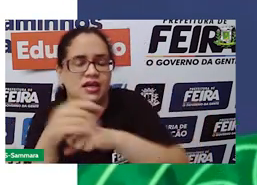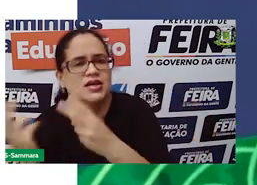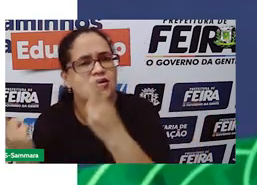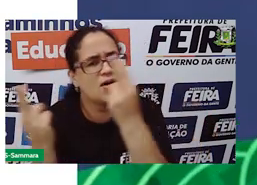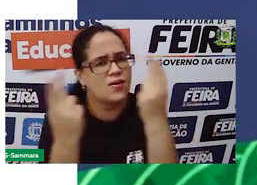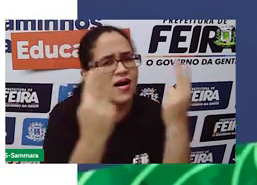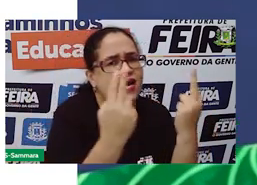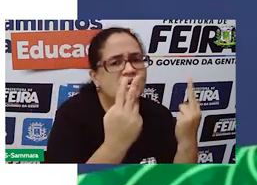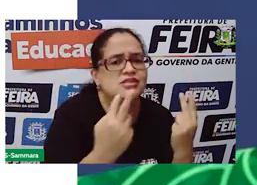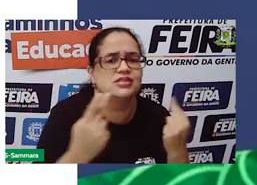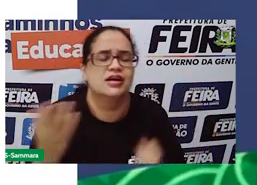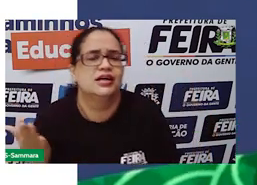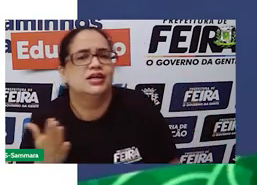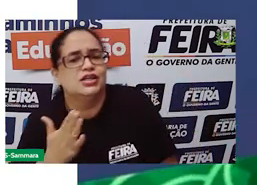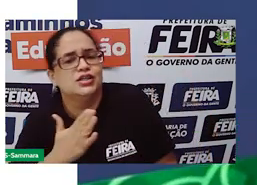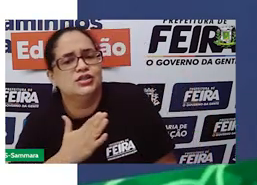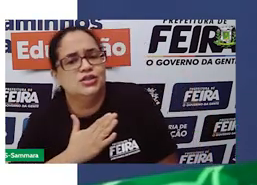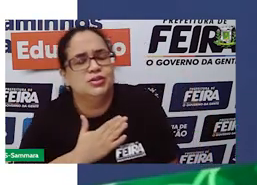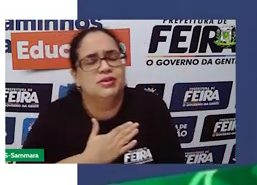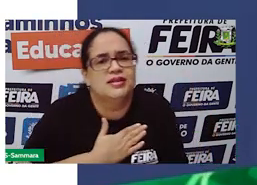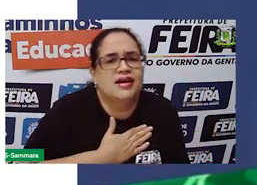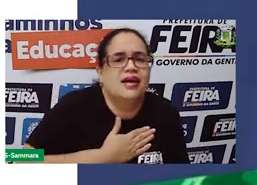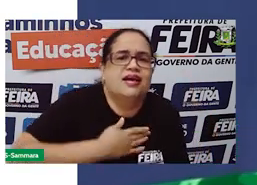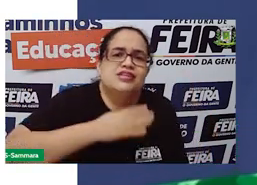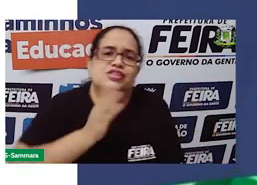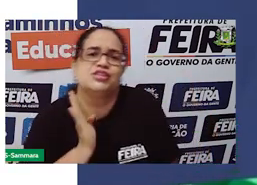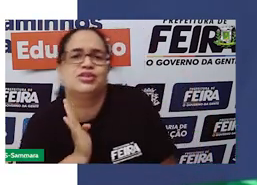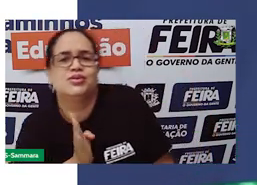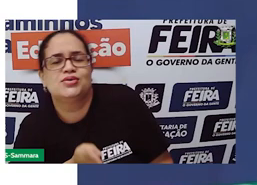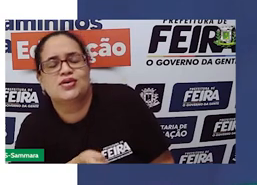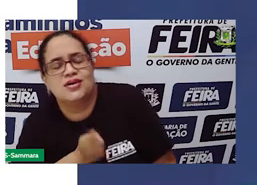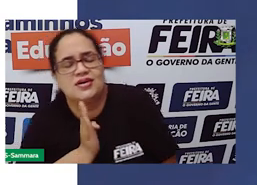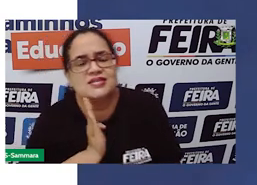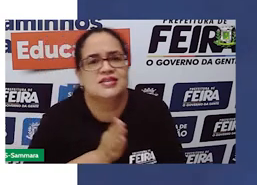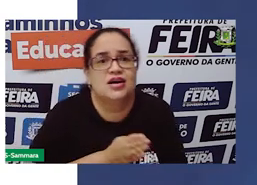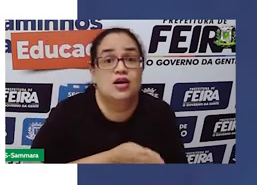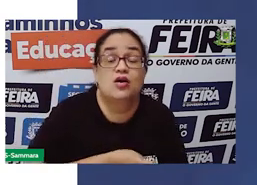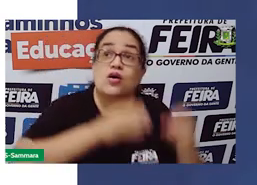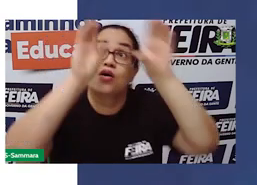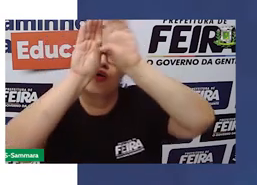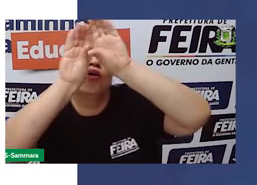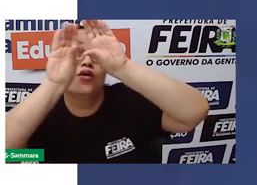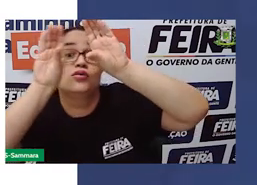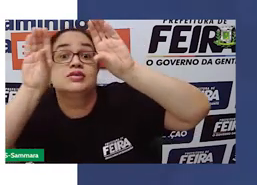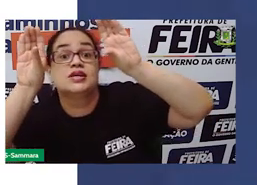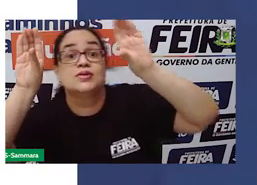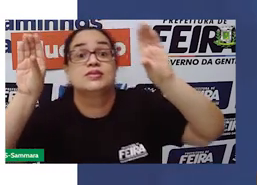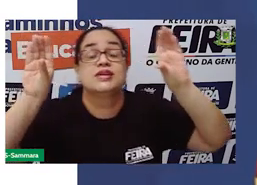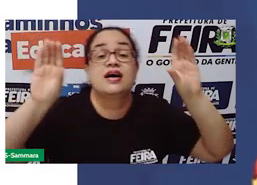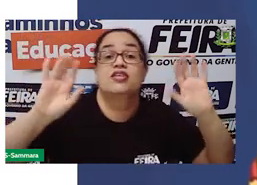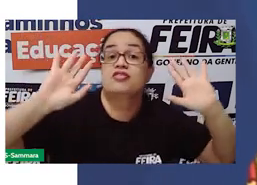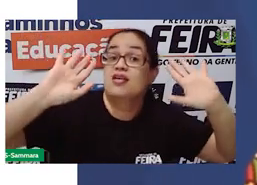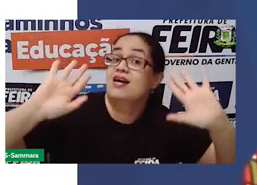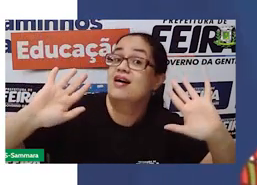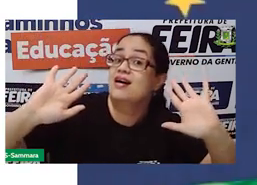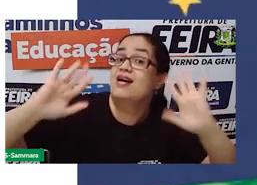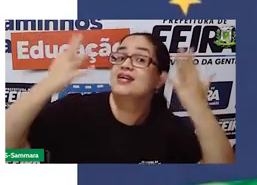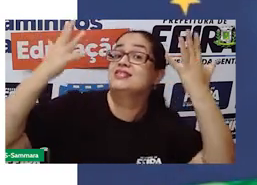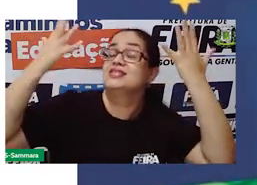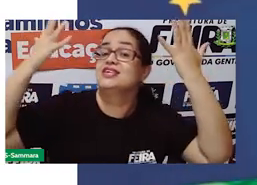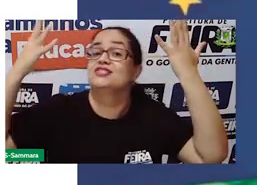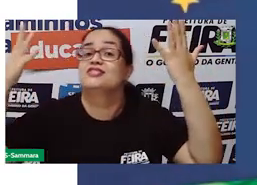igual a esta, que tu me deste o coração. O céu estava